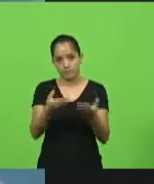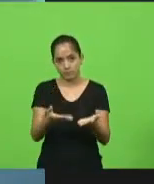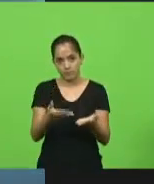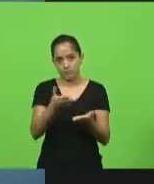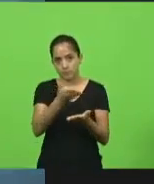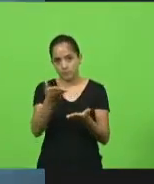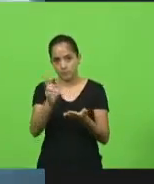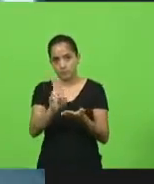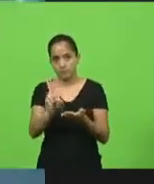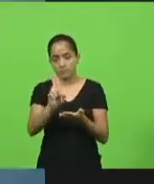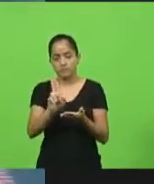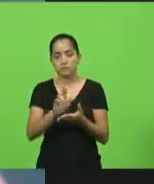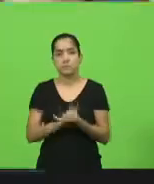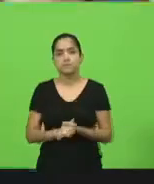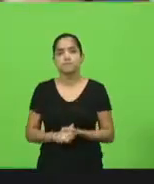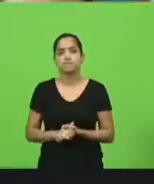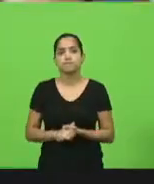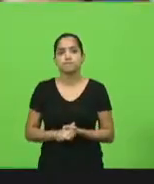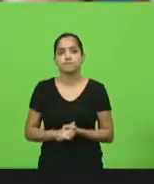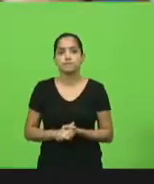do meu bloco, senhor presidente.